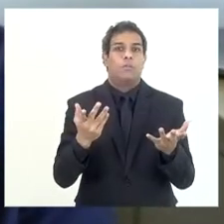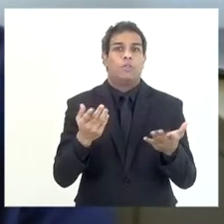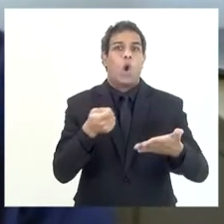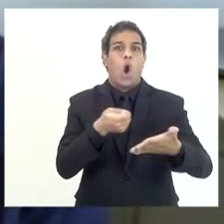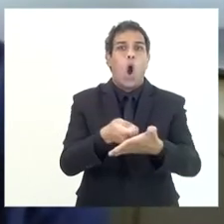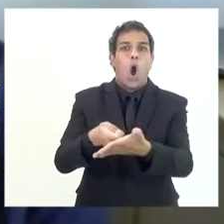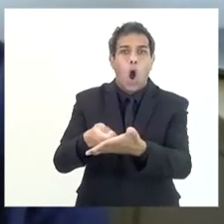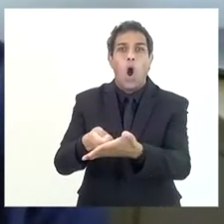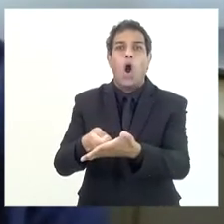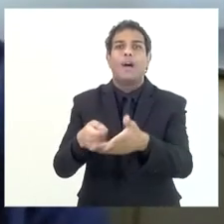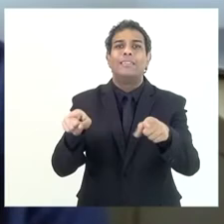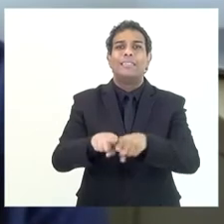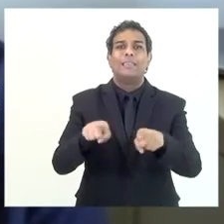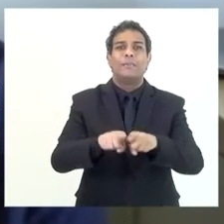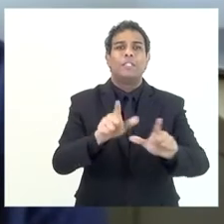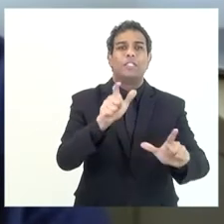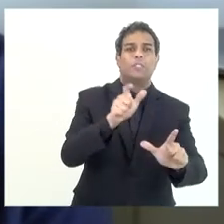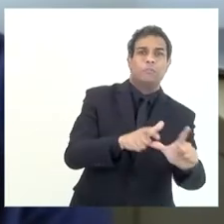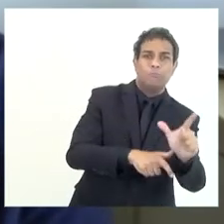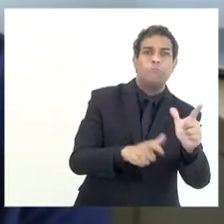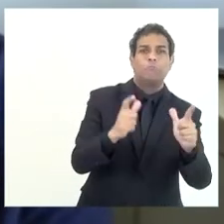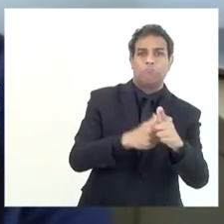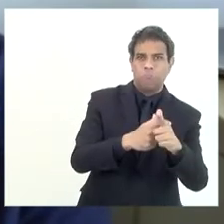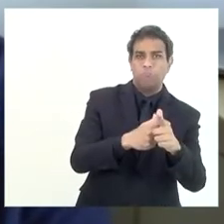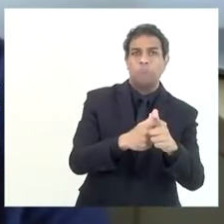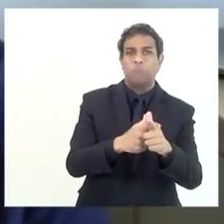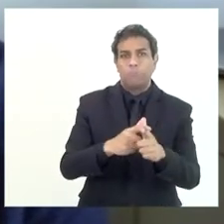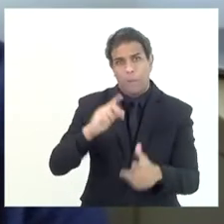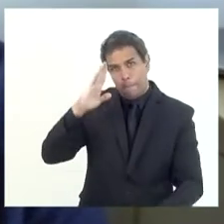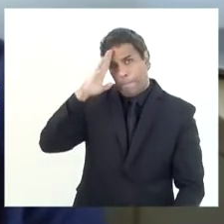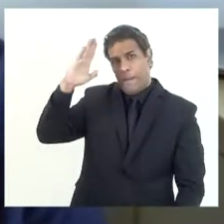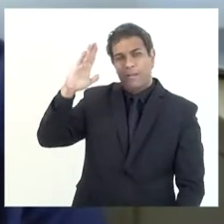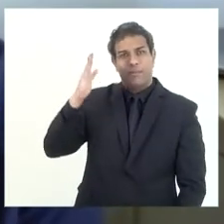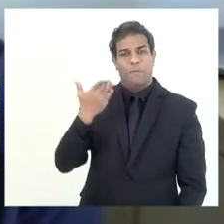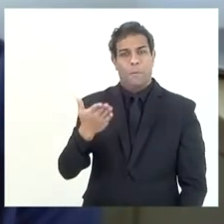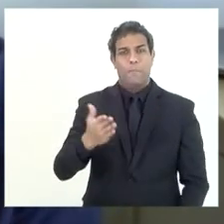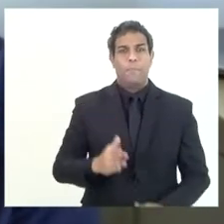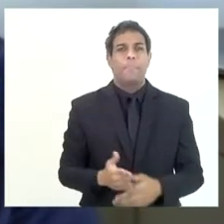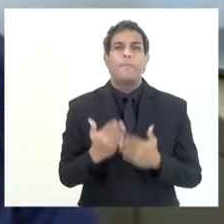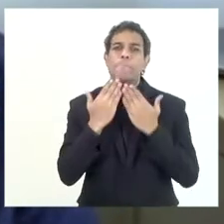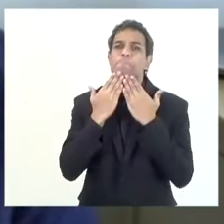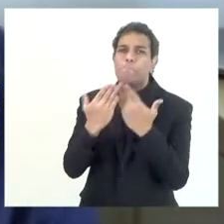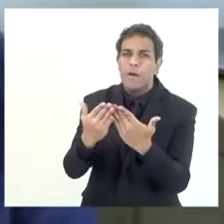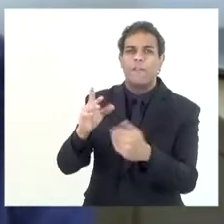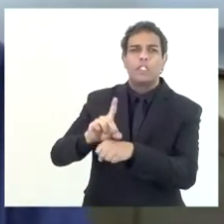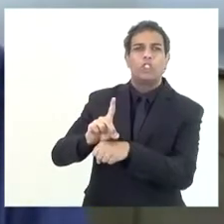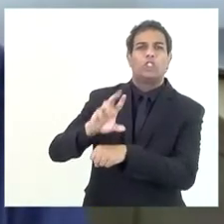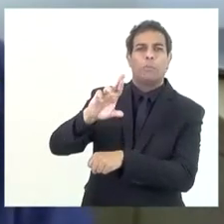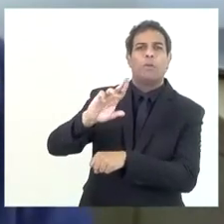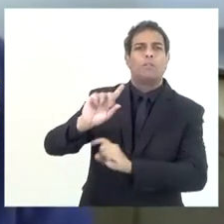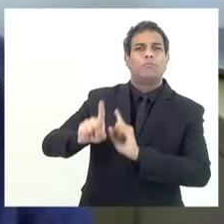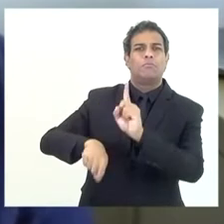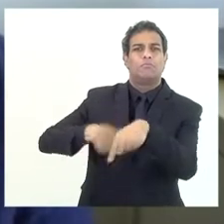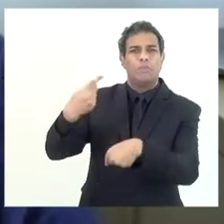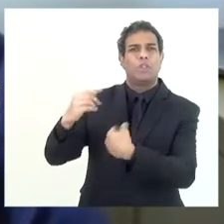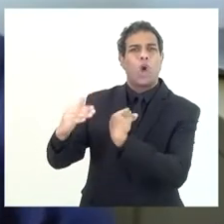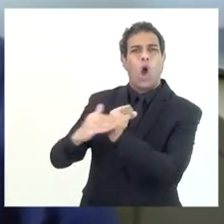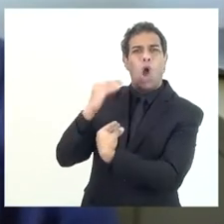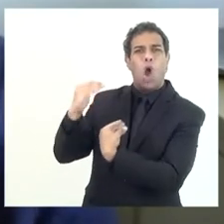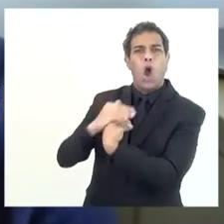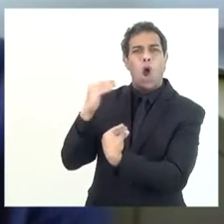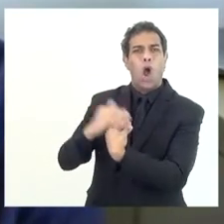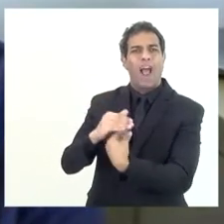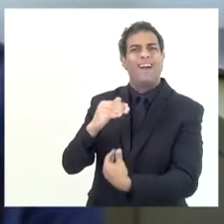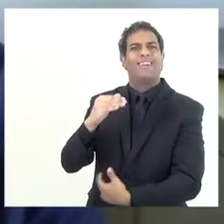ativa tem a mesma vinculação do principal. Então, por favor, depois o senhor nos informe se